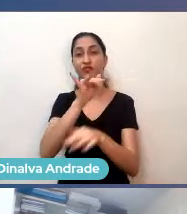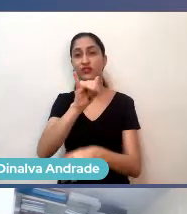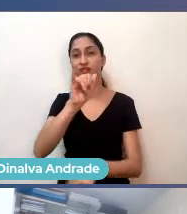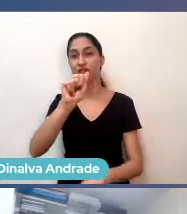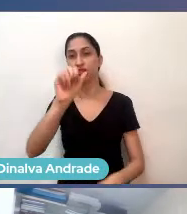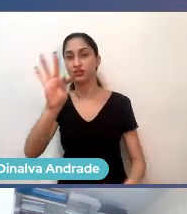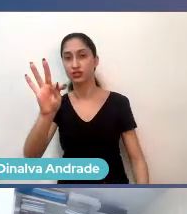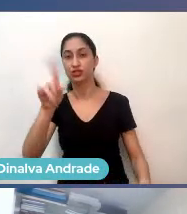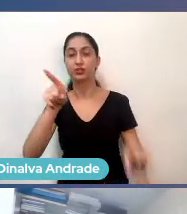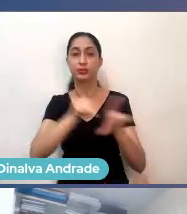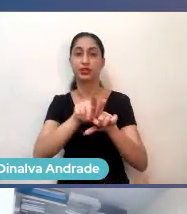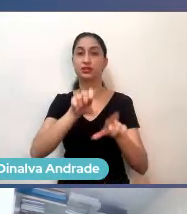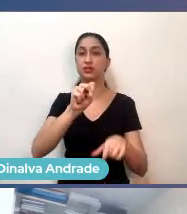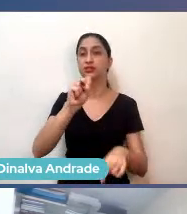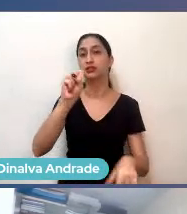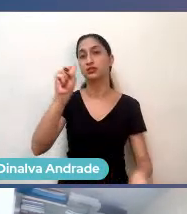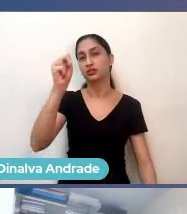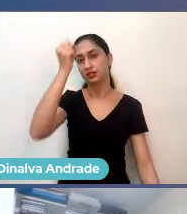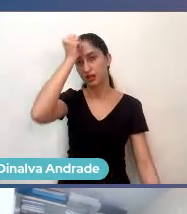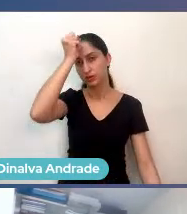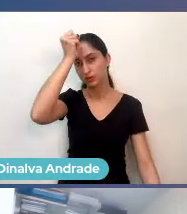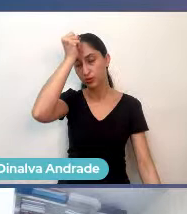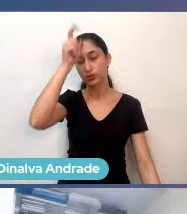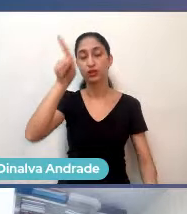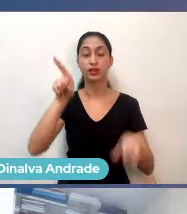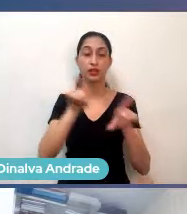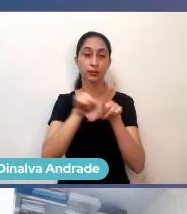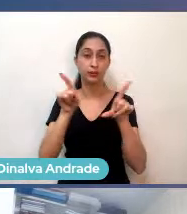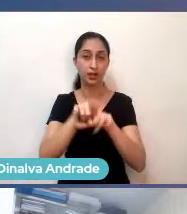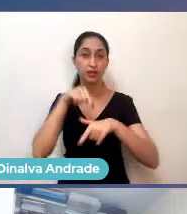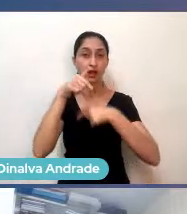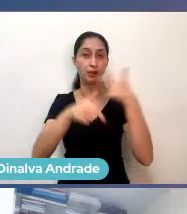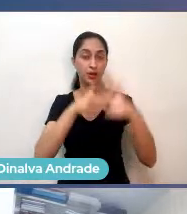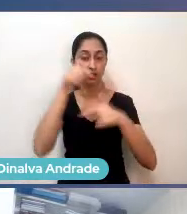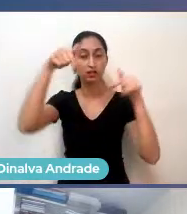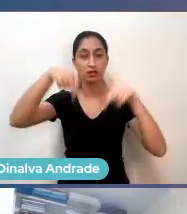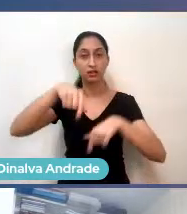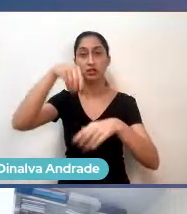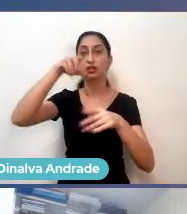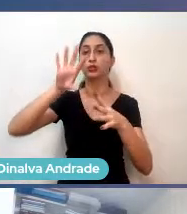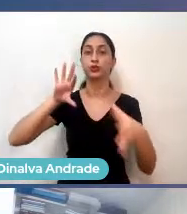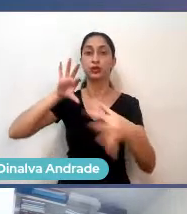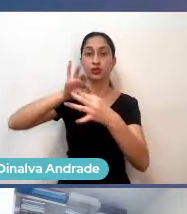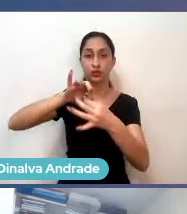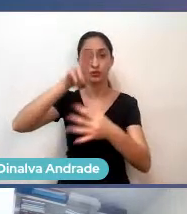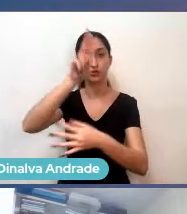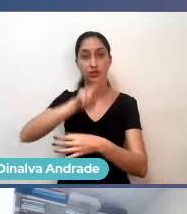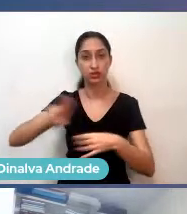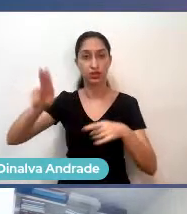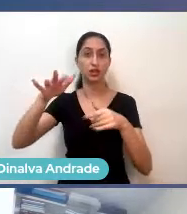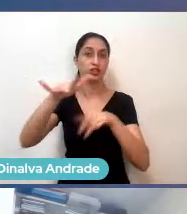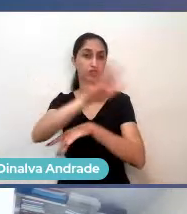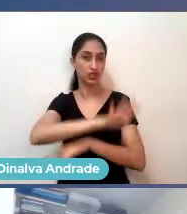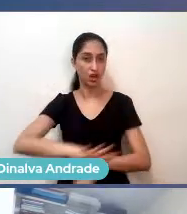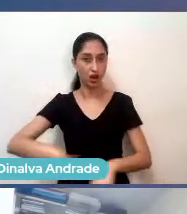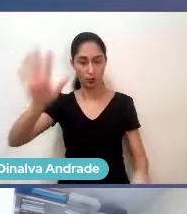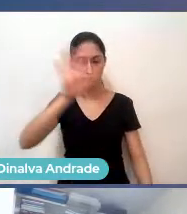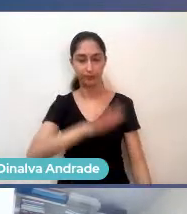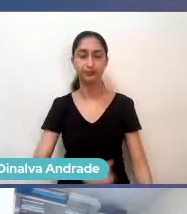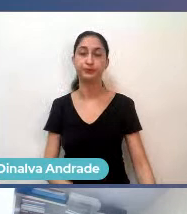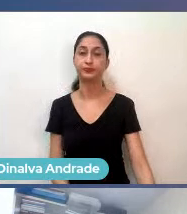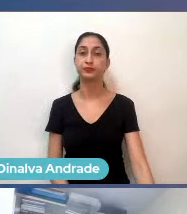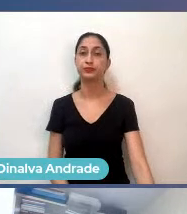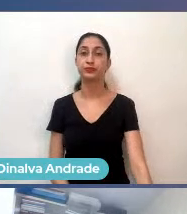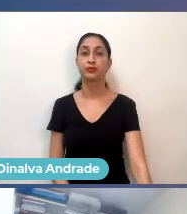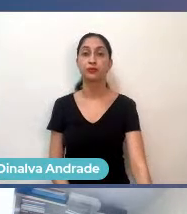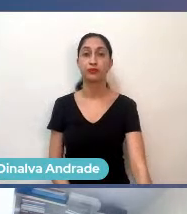da Samsung, também está presente aqui, com algumas atuações na universidade, no Porto Digital, como um todo. ICTs,